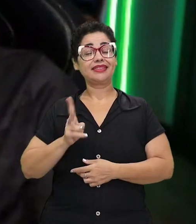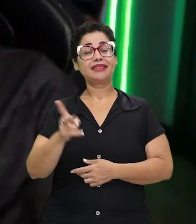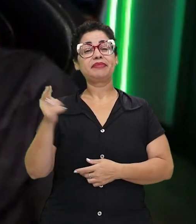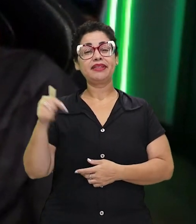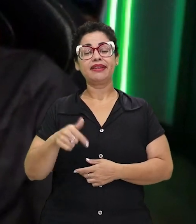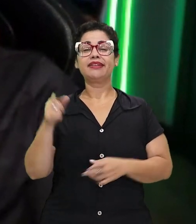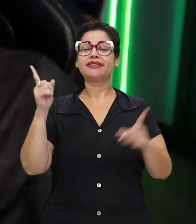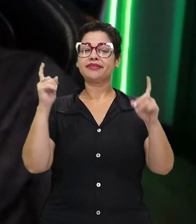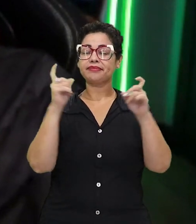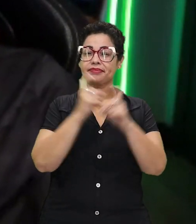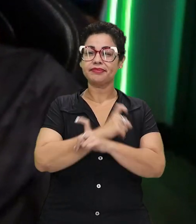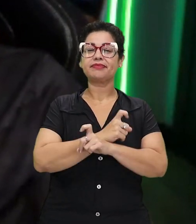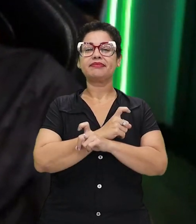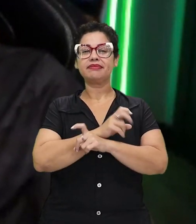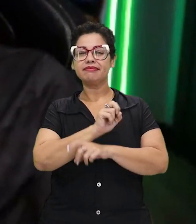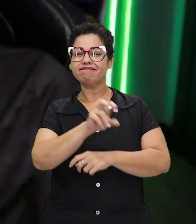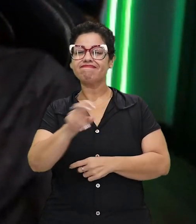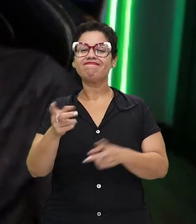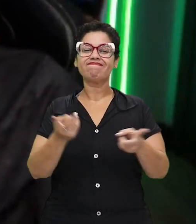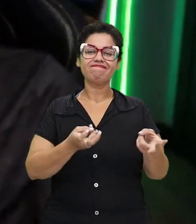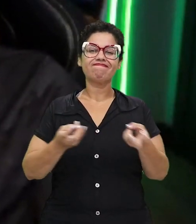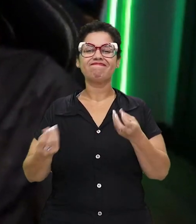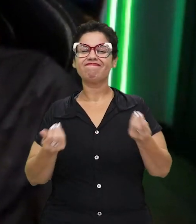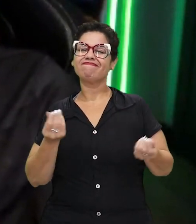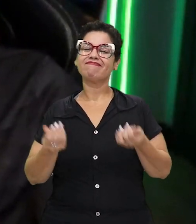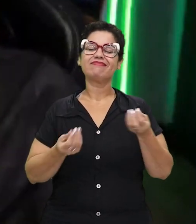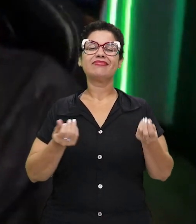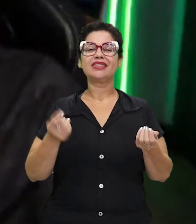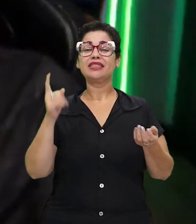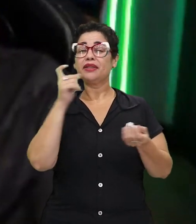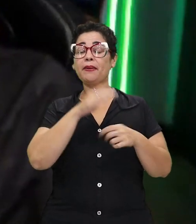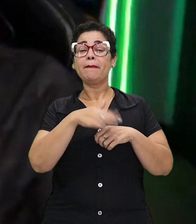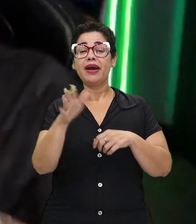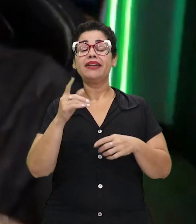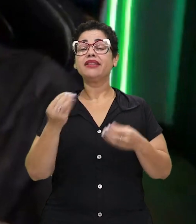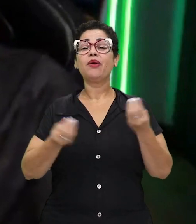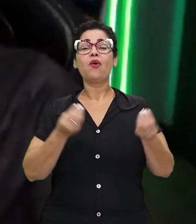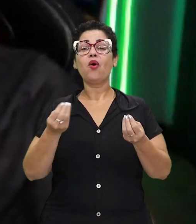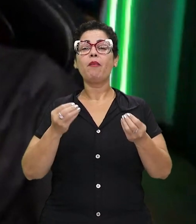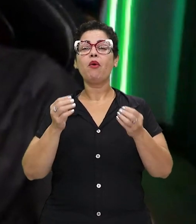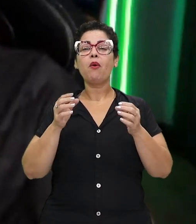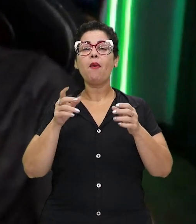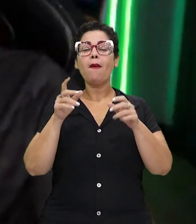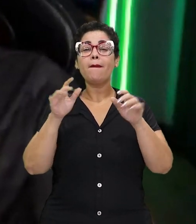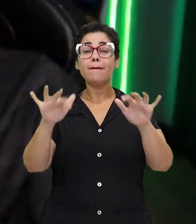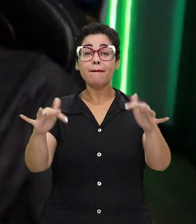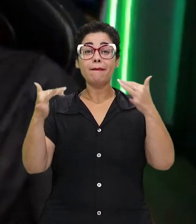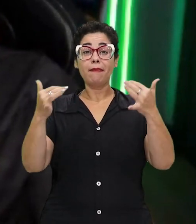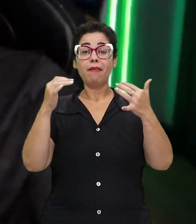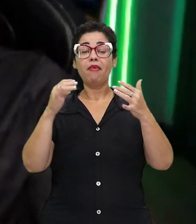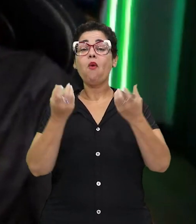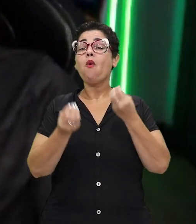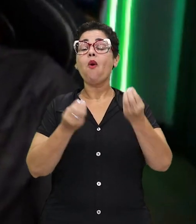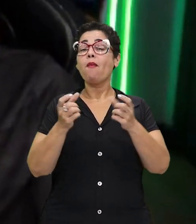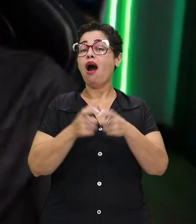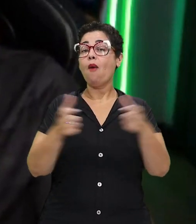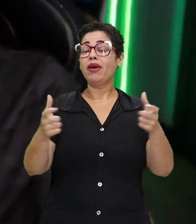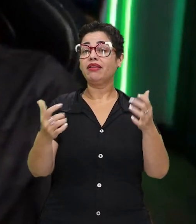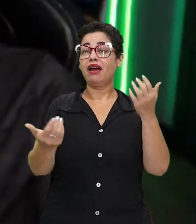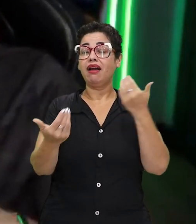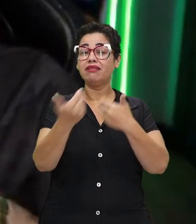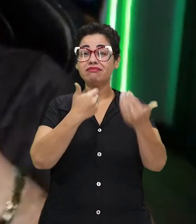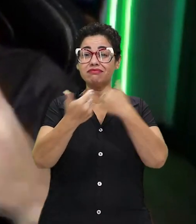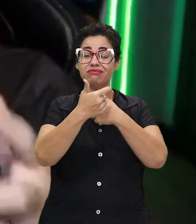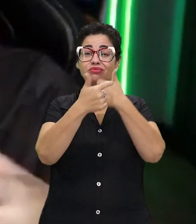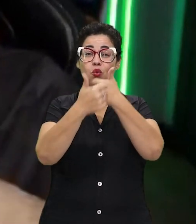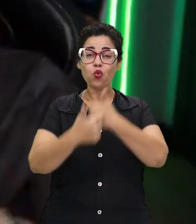tem dificuldades. A dificuldade maior era mesmo de conseguir um público, de conseguir crescer o canal, porque não